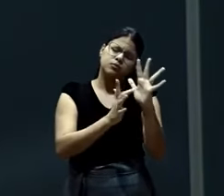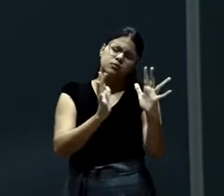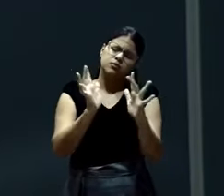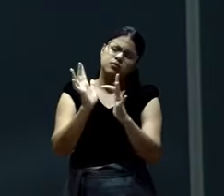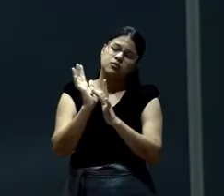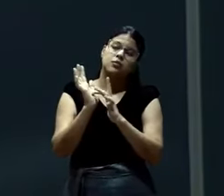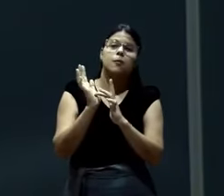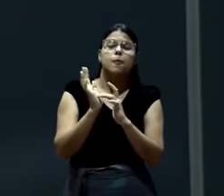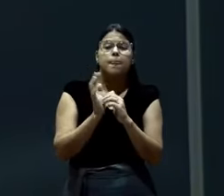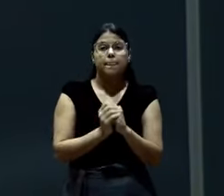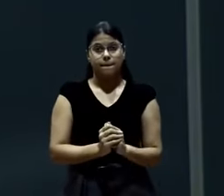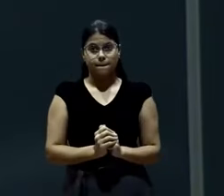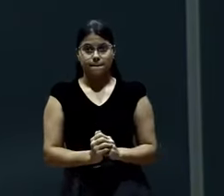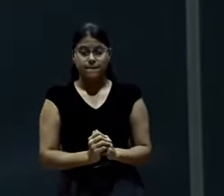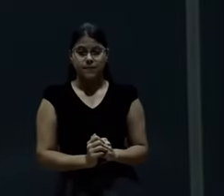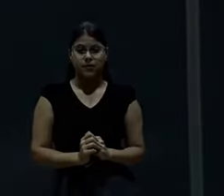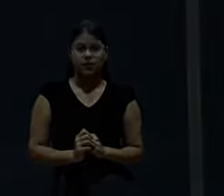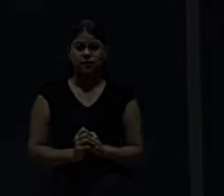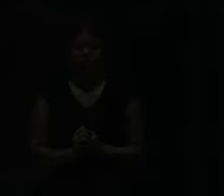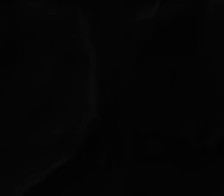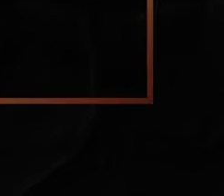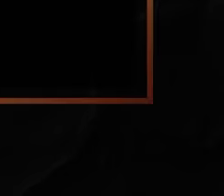Jesus. Você pode comigo dizer amém?